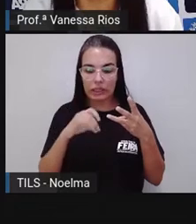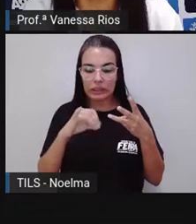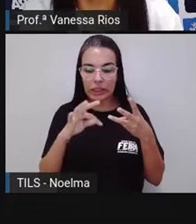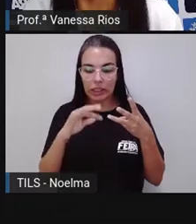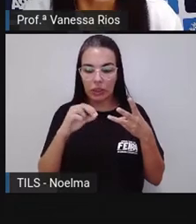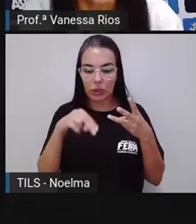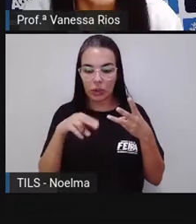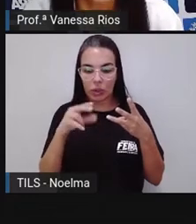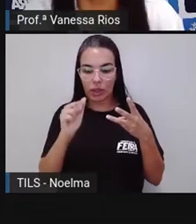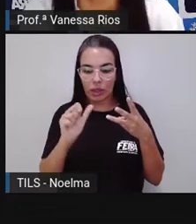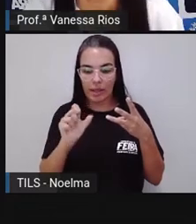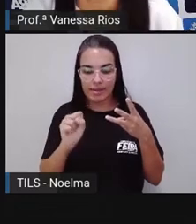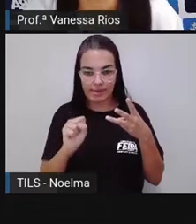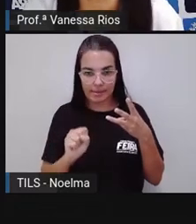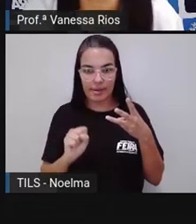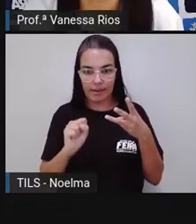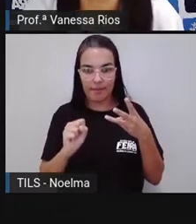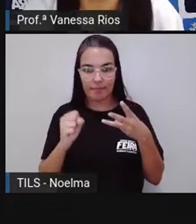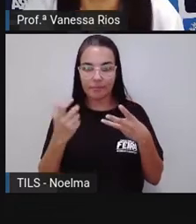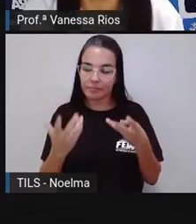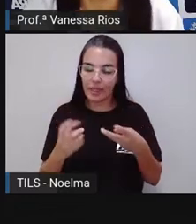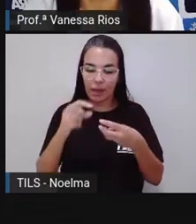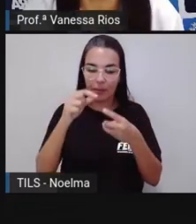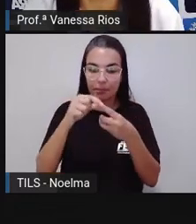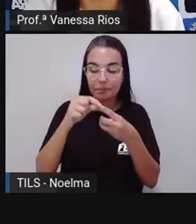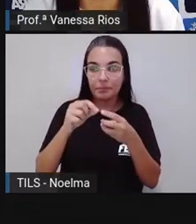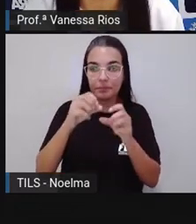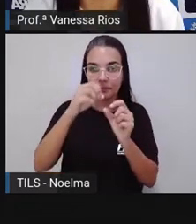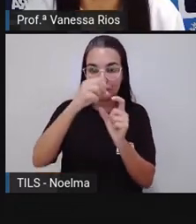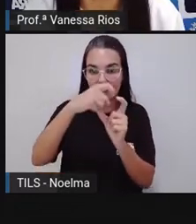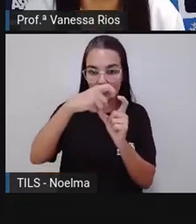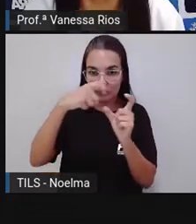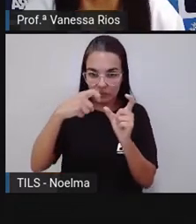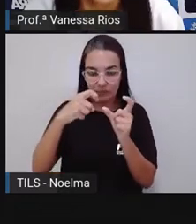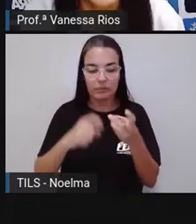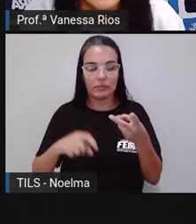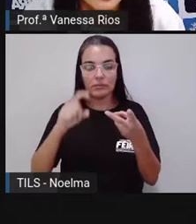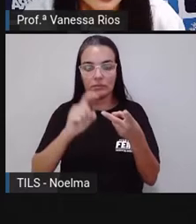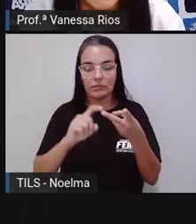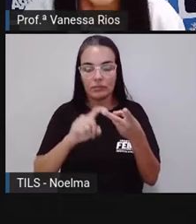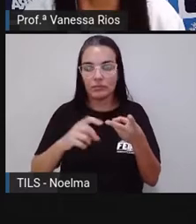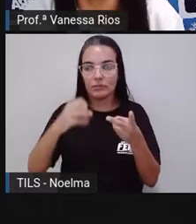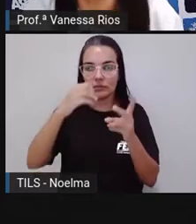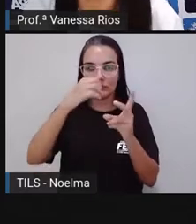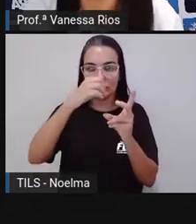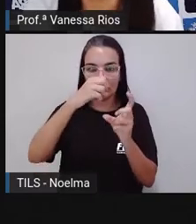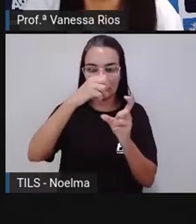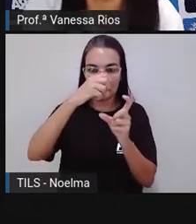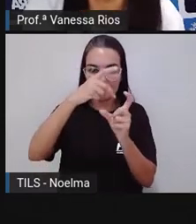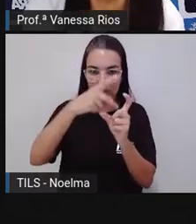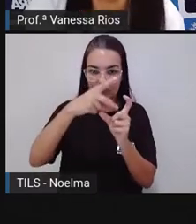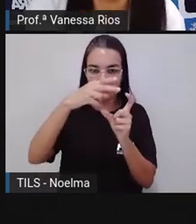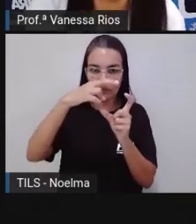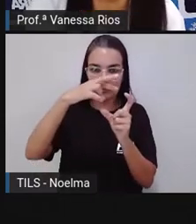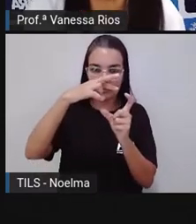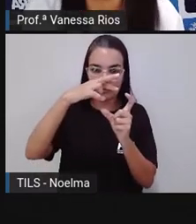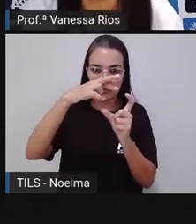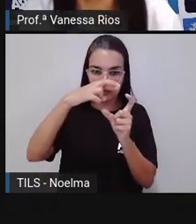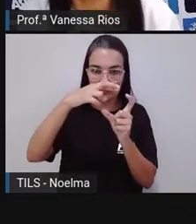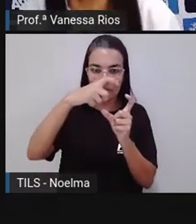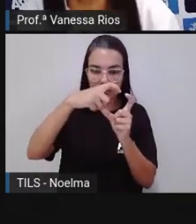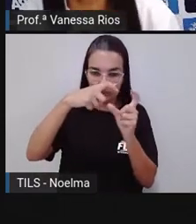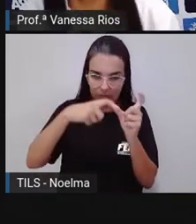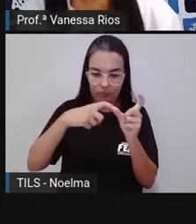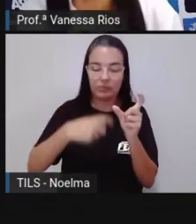monossílabas, ou seja, as palavras que possuem uma única sílaba, essas classificações, elas